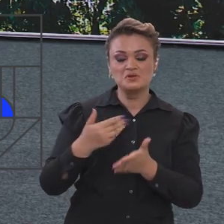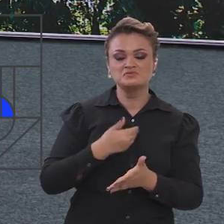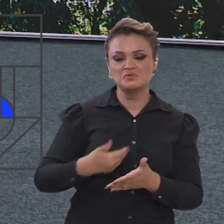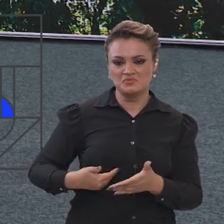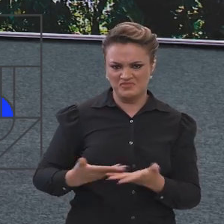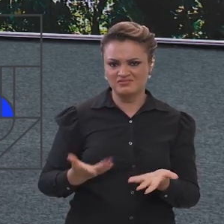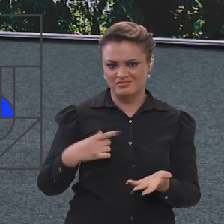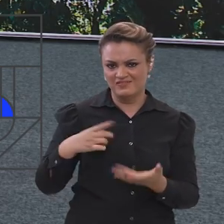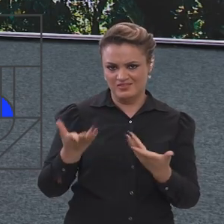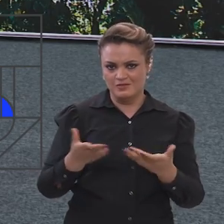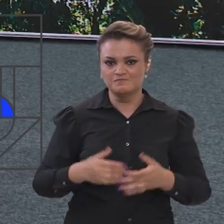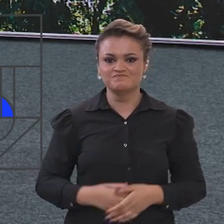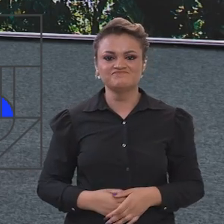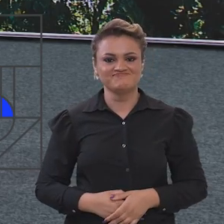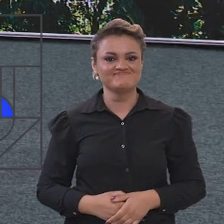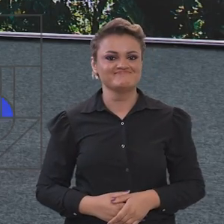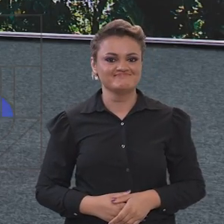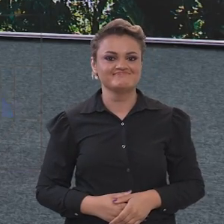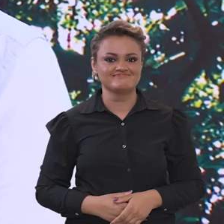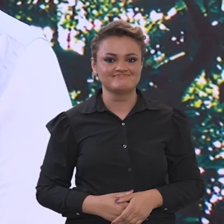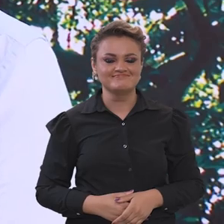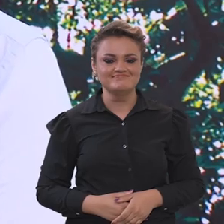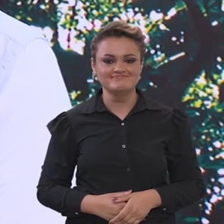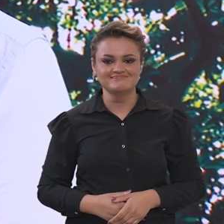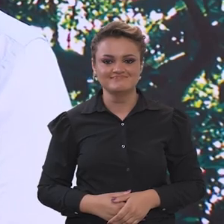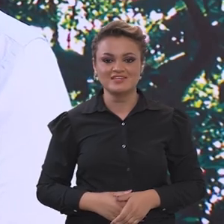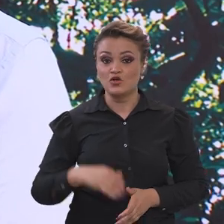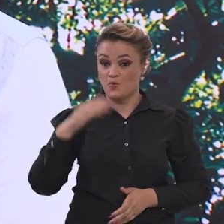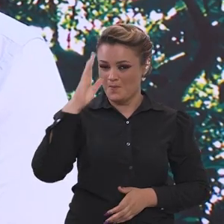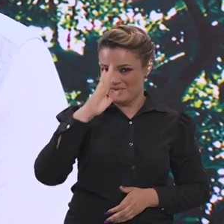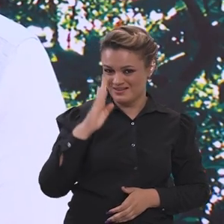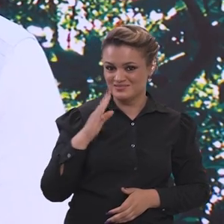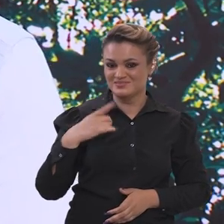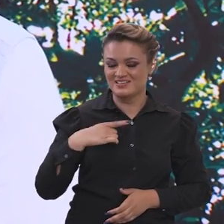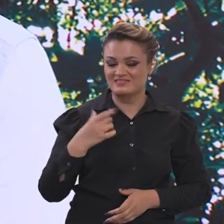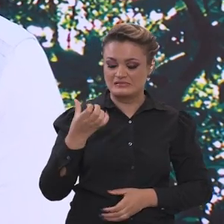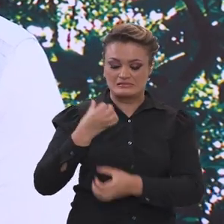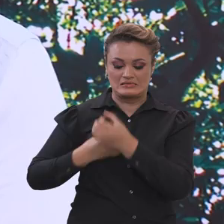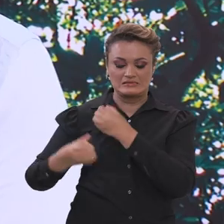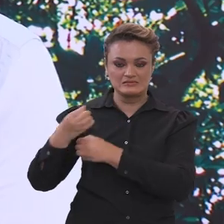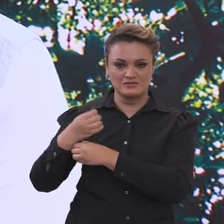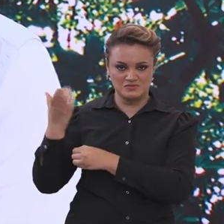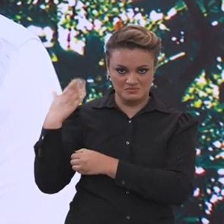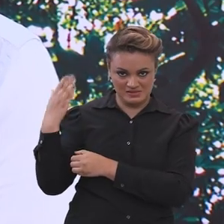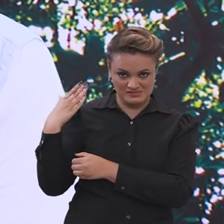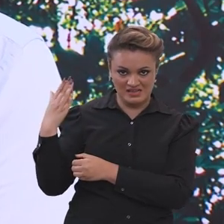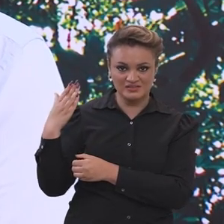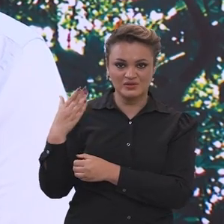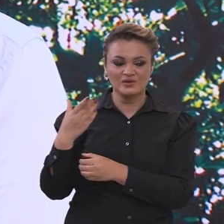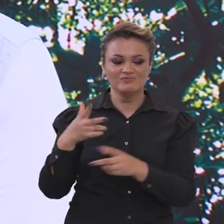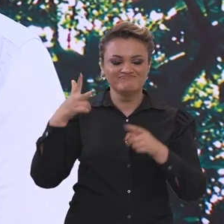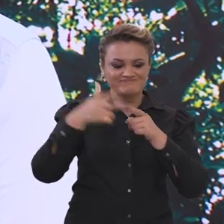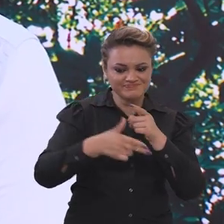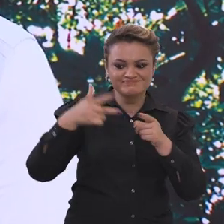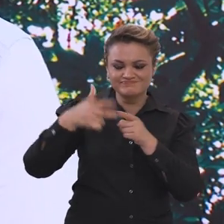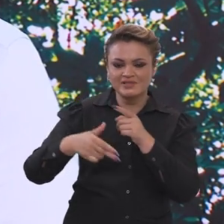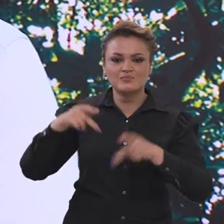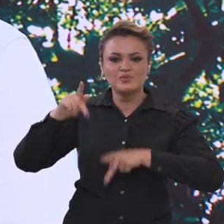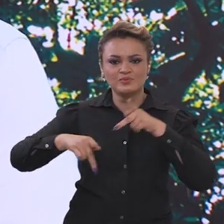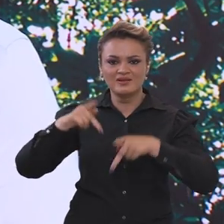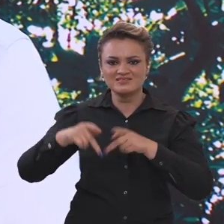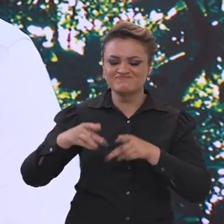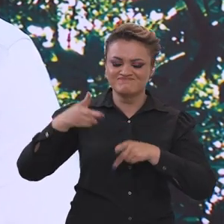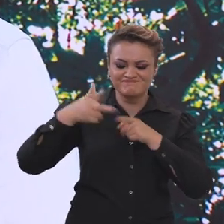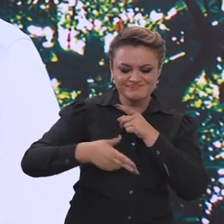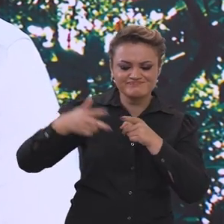início do governo. Olha, Graziella, o Brasil viveu seis anos de interdição da